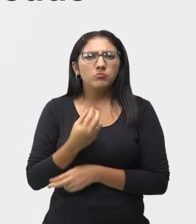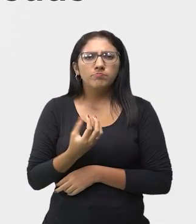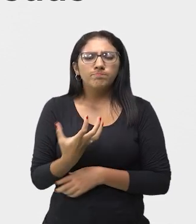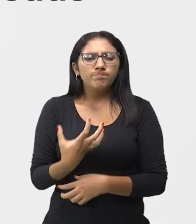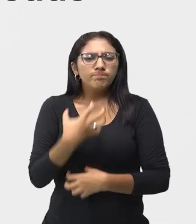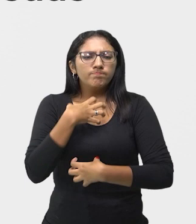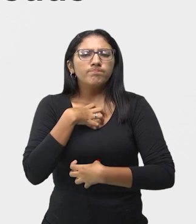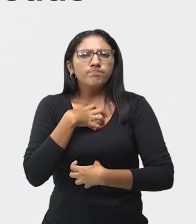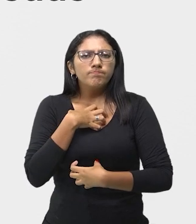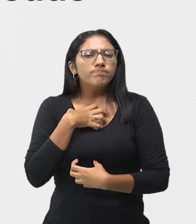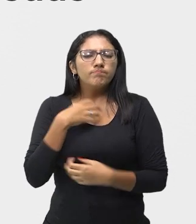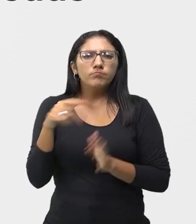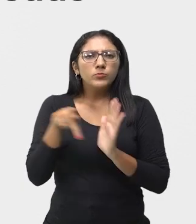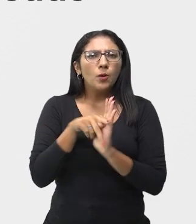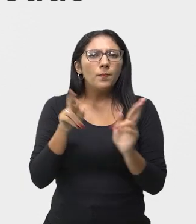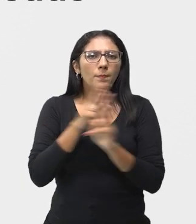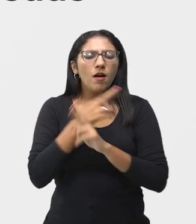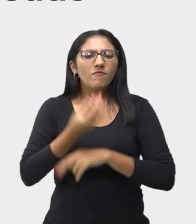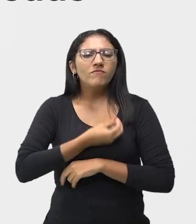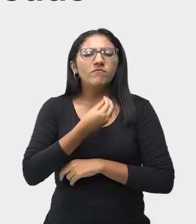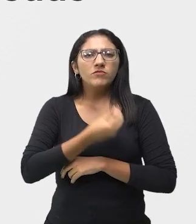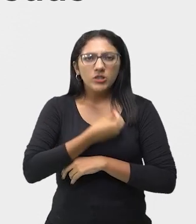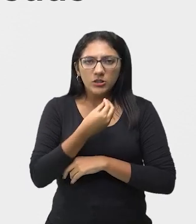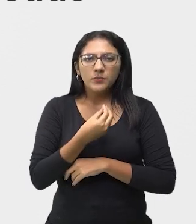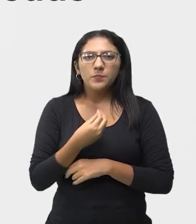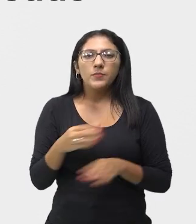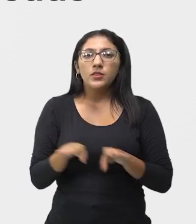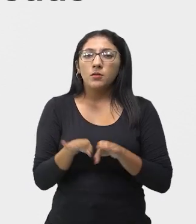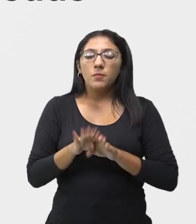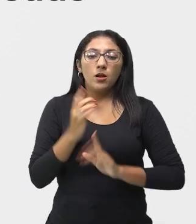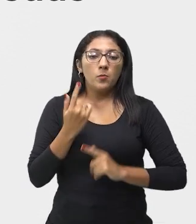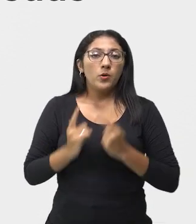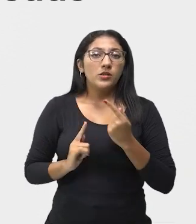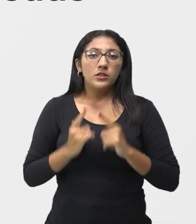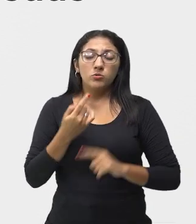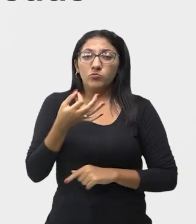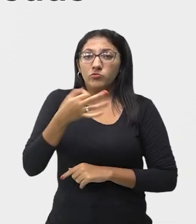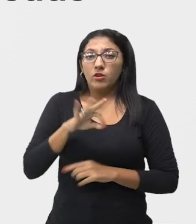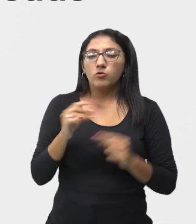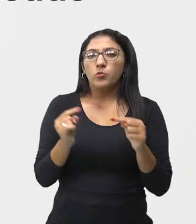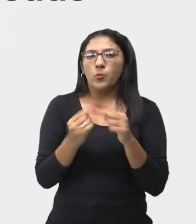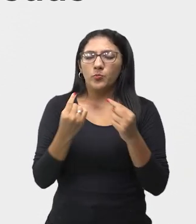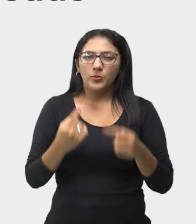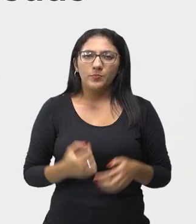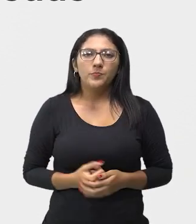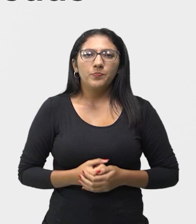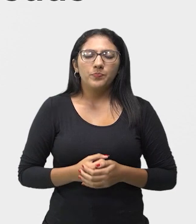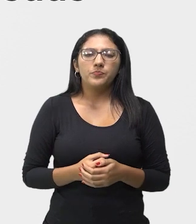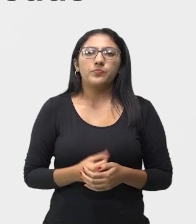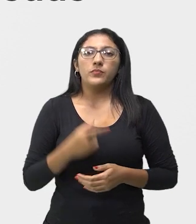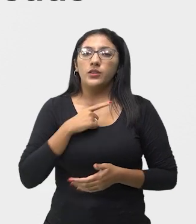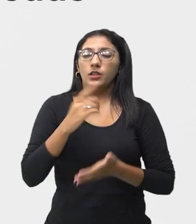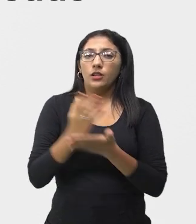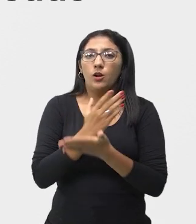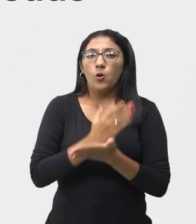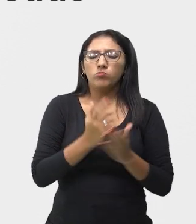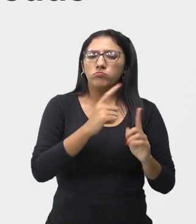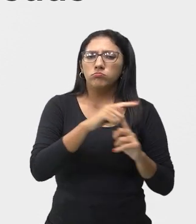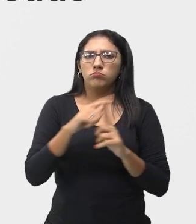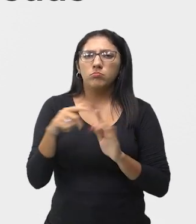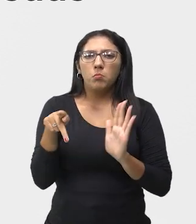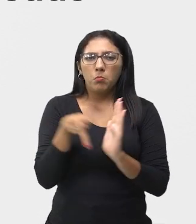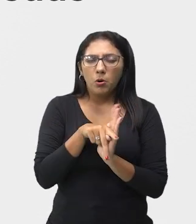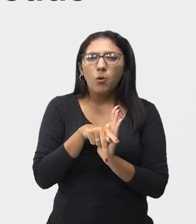meio de movimentos e do gestual apropriado. Então, existe gênero teatral em que há uma narração,